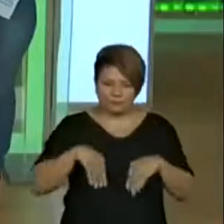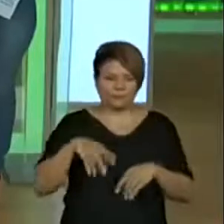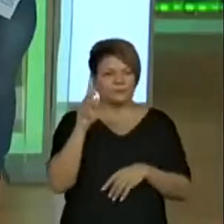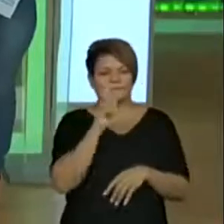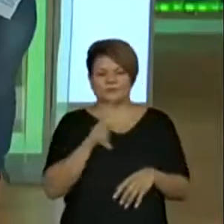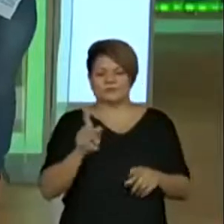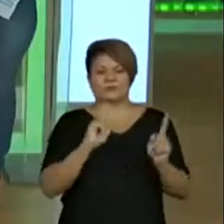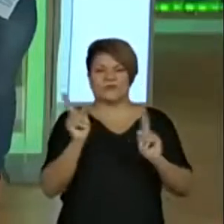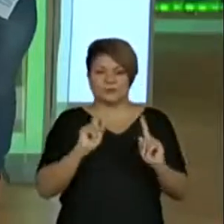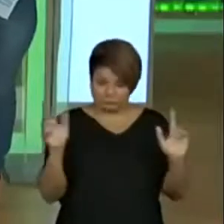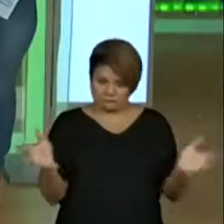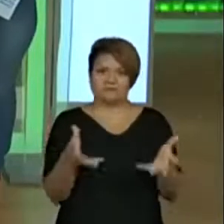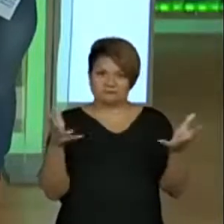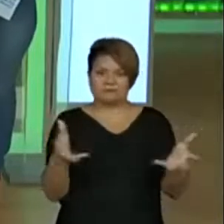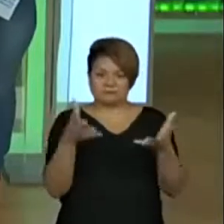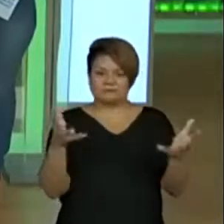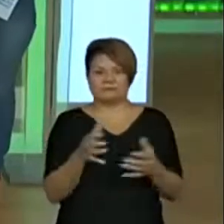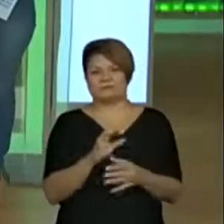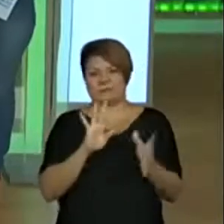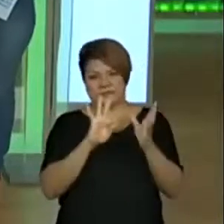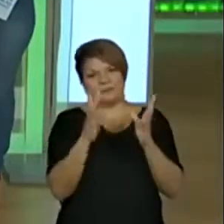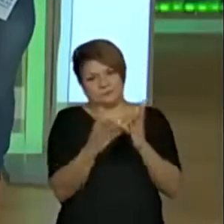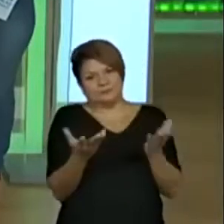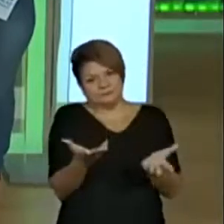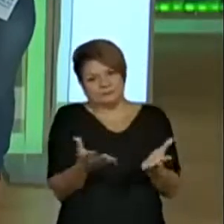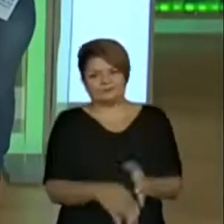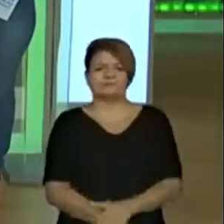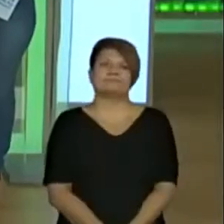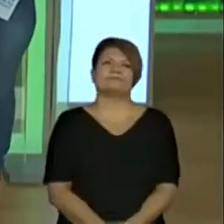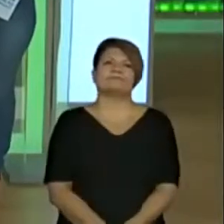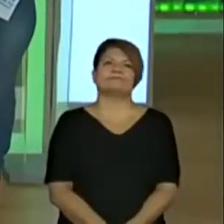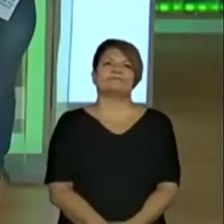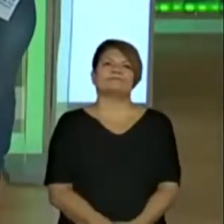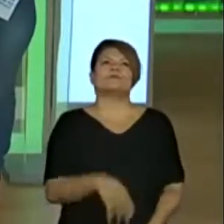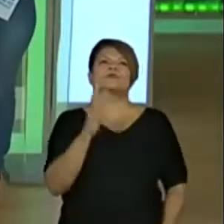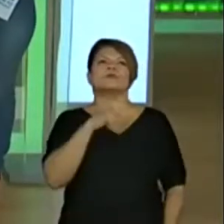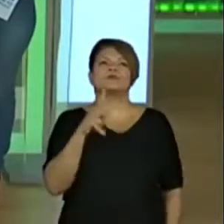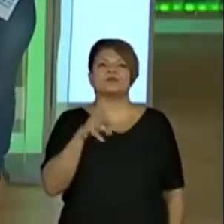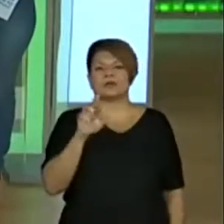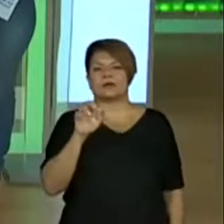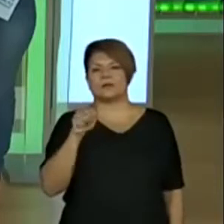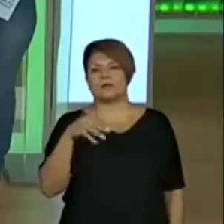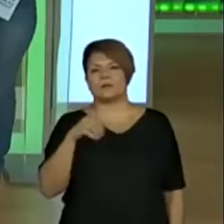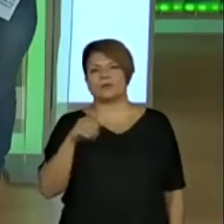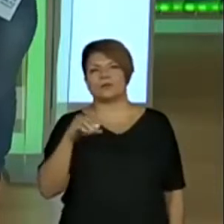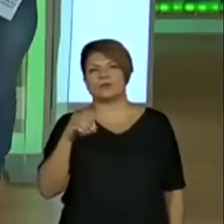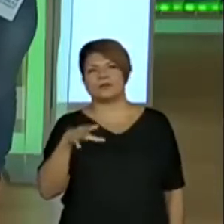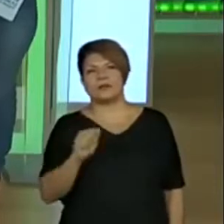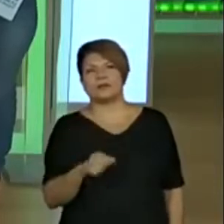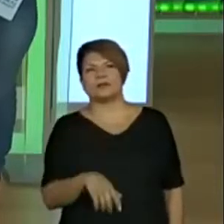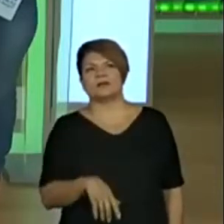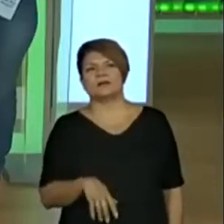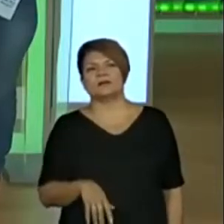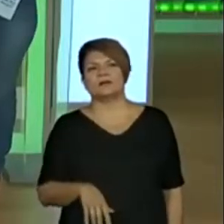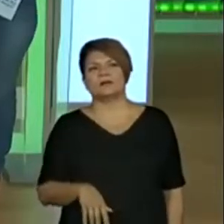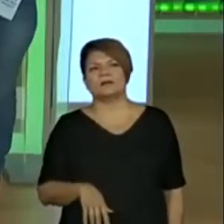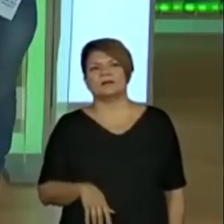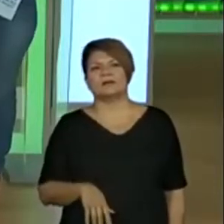Muito bem. A professora da escola, a professora Ramona, se chama Vilma, olha que legal.